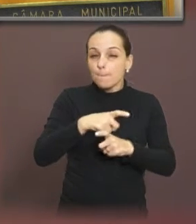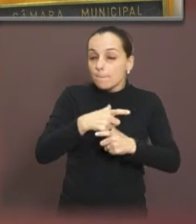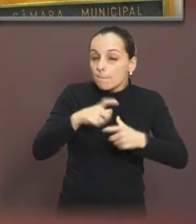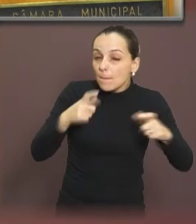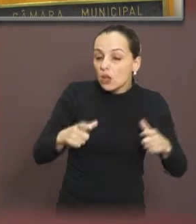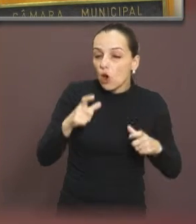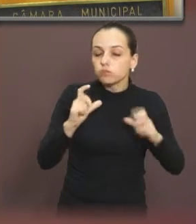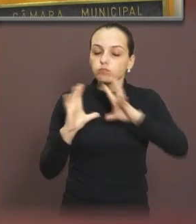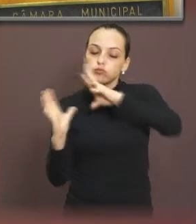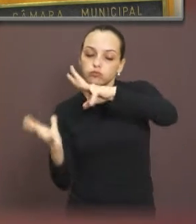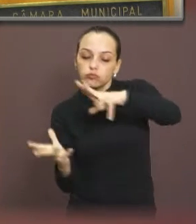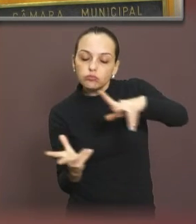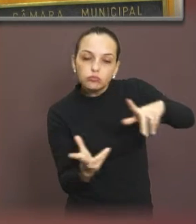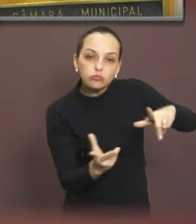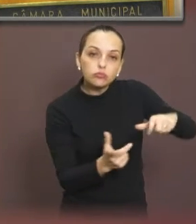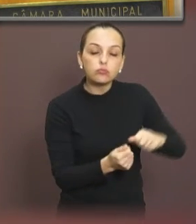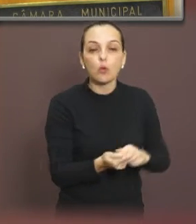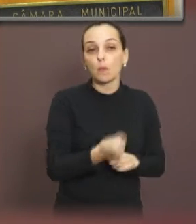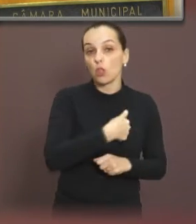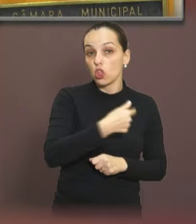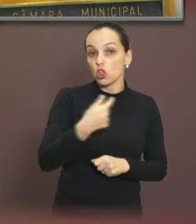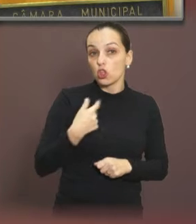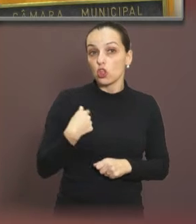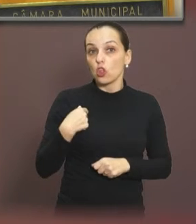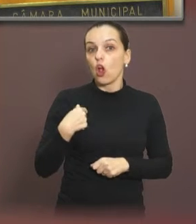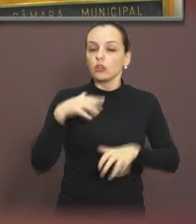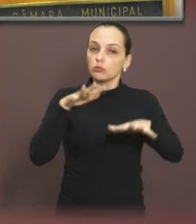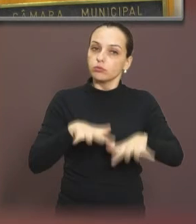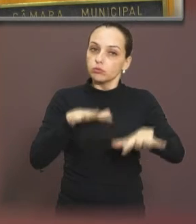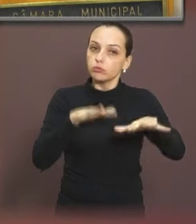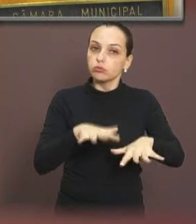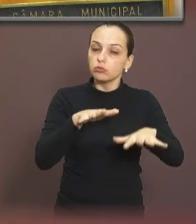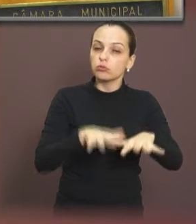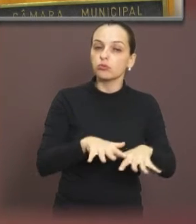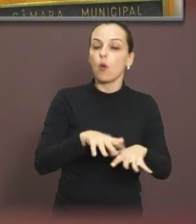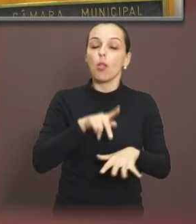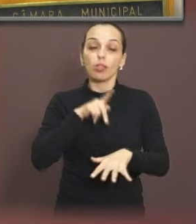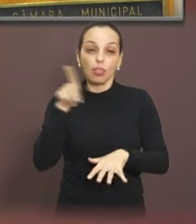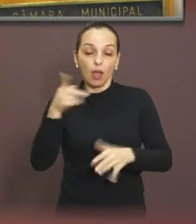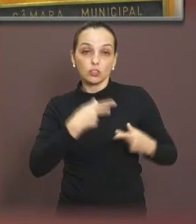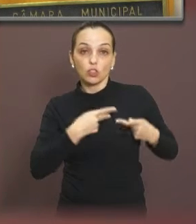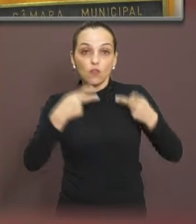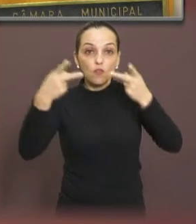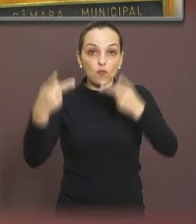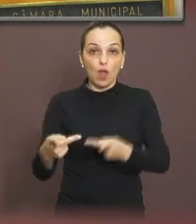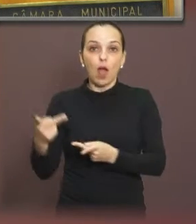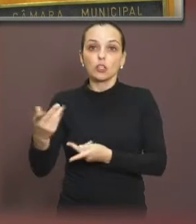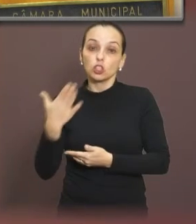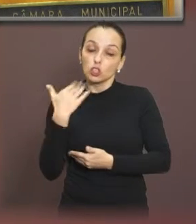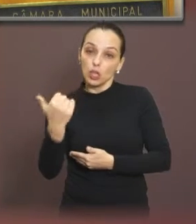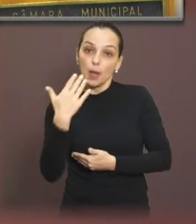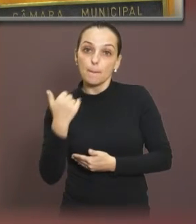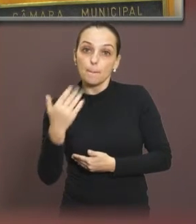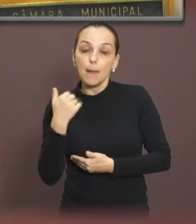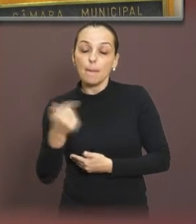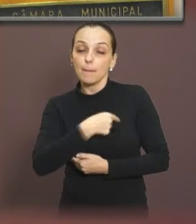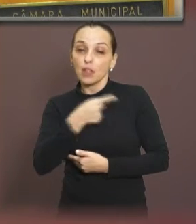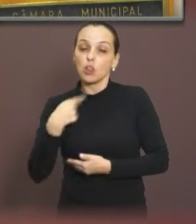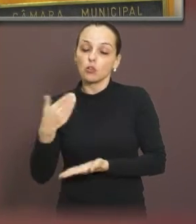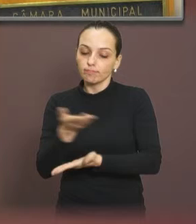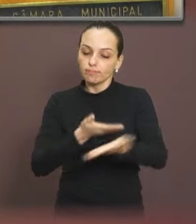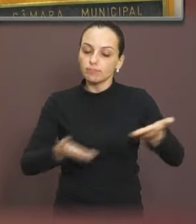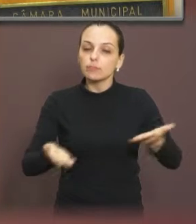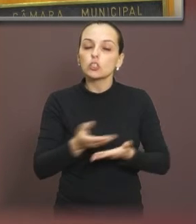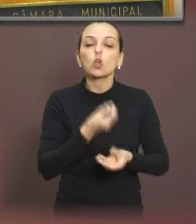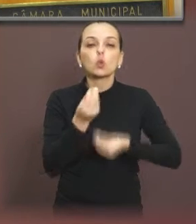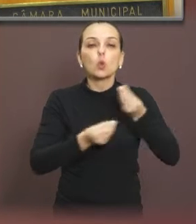parada do mundo e nós estivemos, em todas essas ocasiões, por convite e convocação da organização para que nós pudéssemos dialogar sobre o